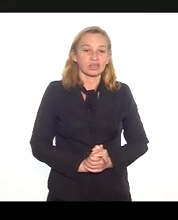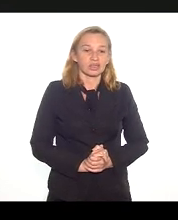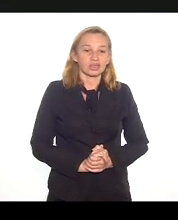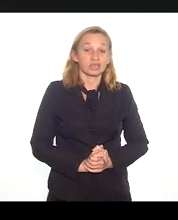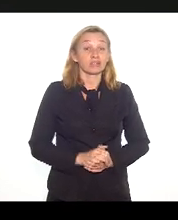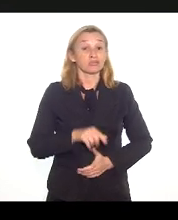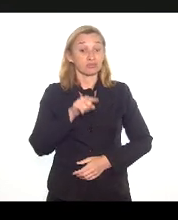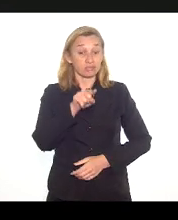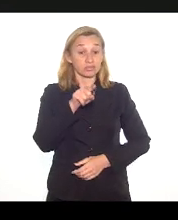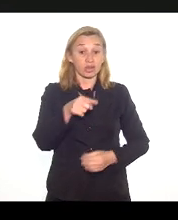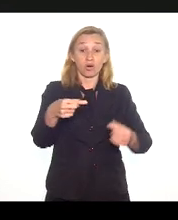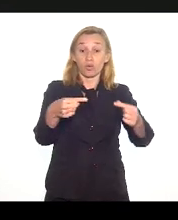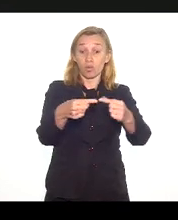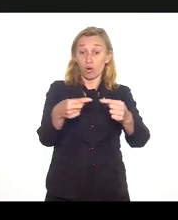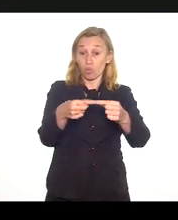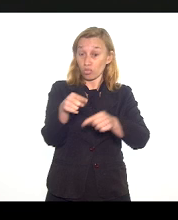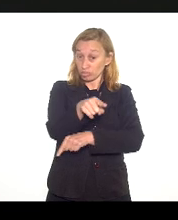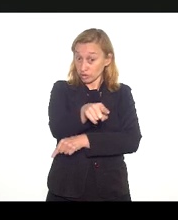Isso aí é o acordo,